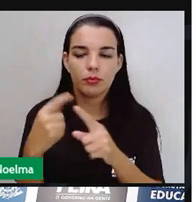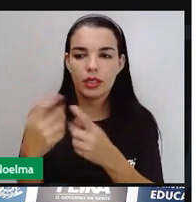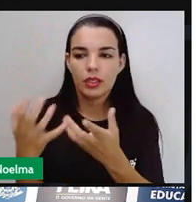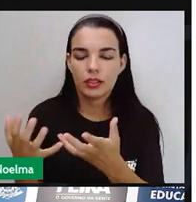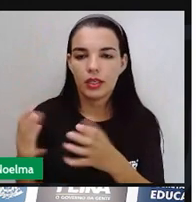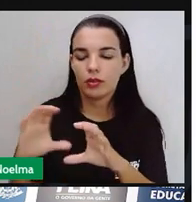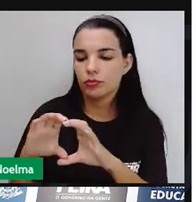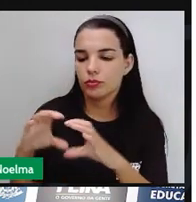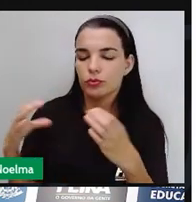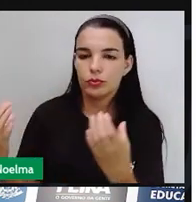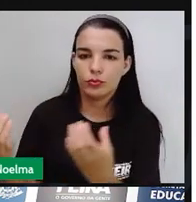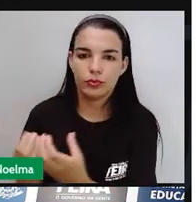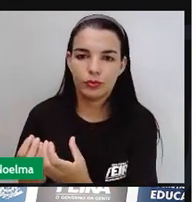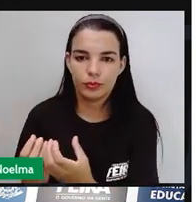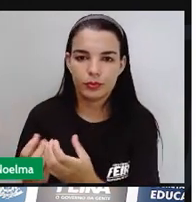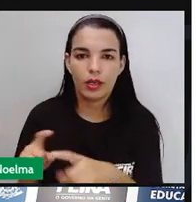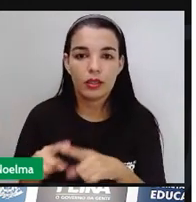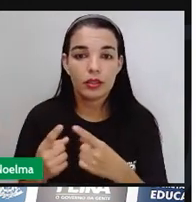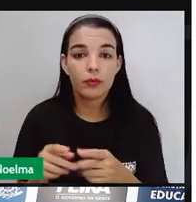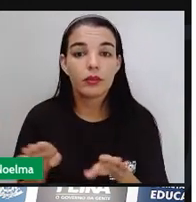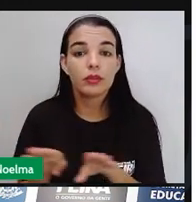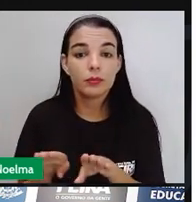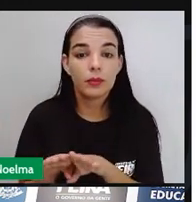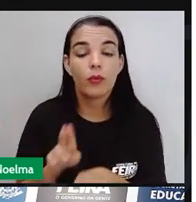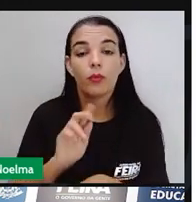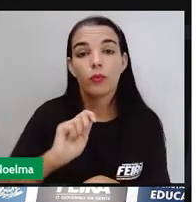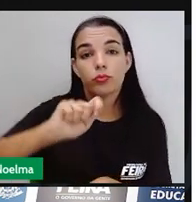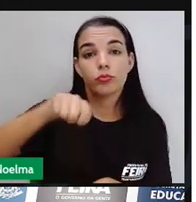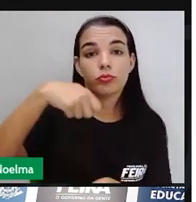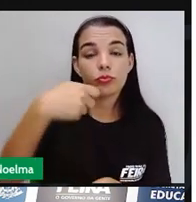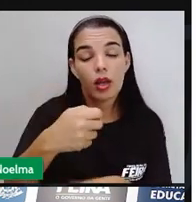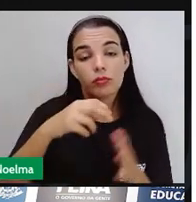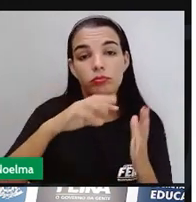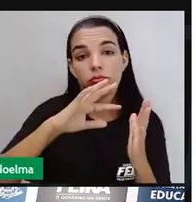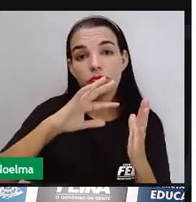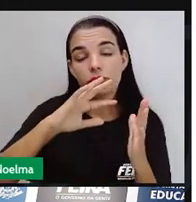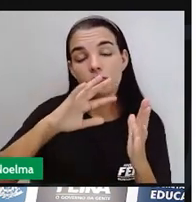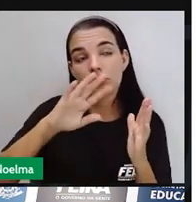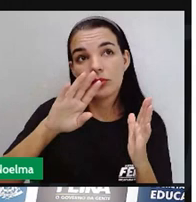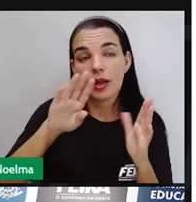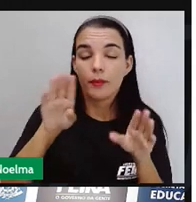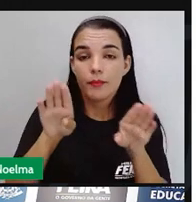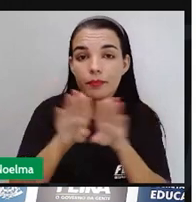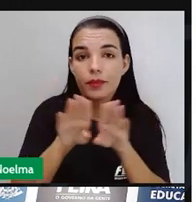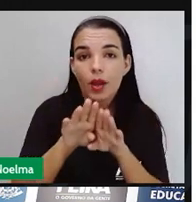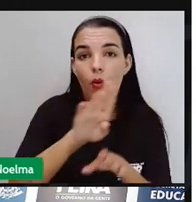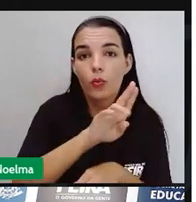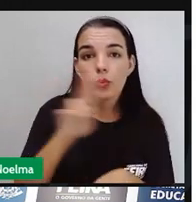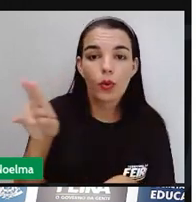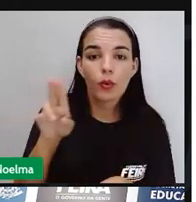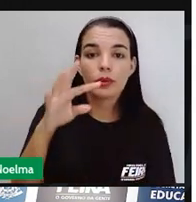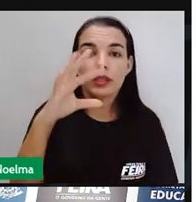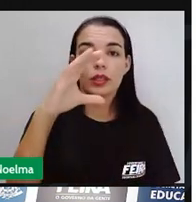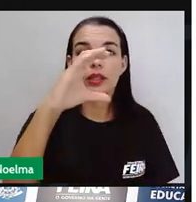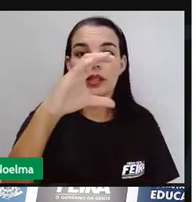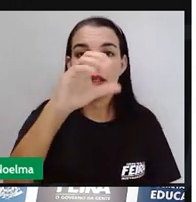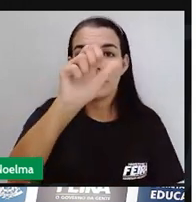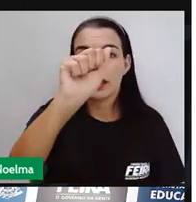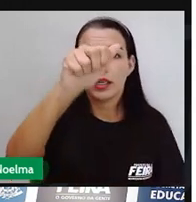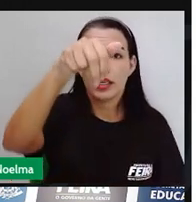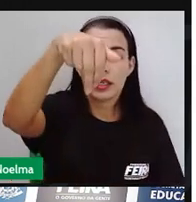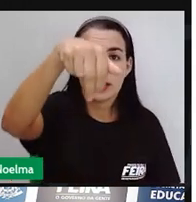religiosos. Isso deu origem também, mais para frente, aos terreiros, né? Onde aí vai se separar do